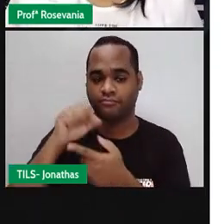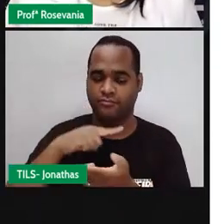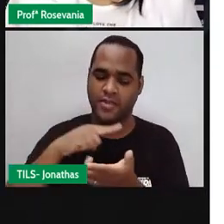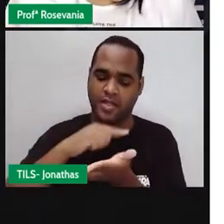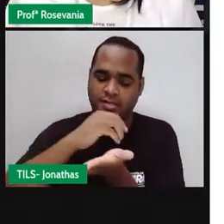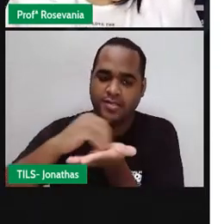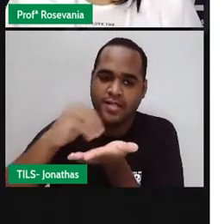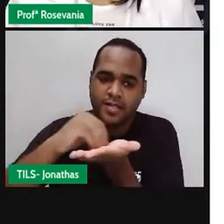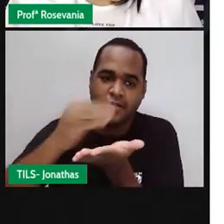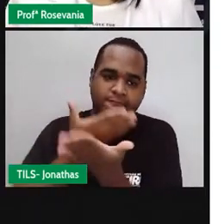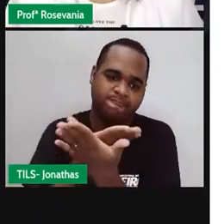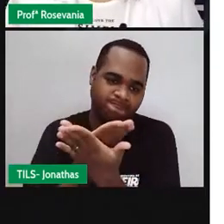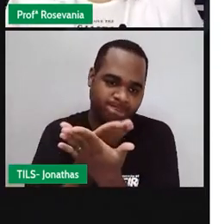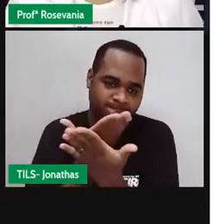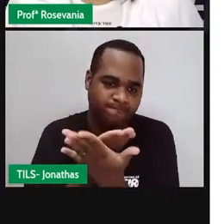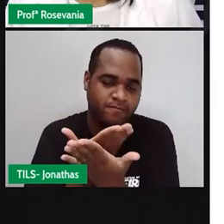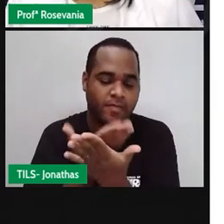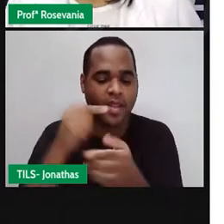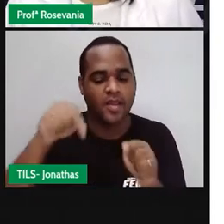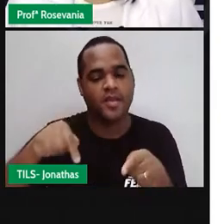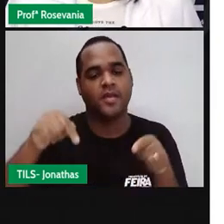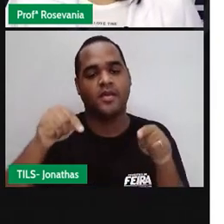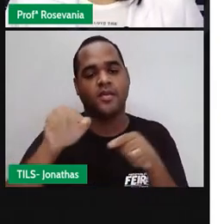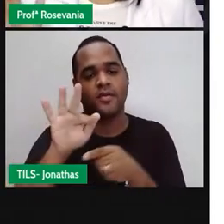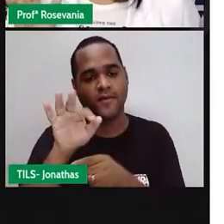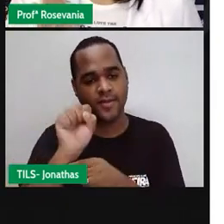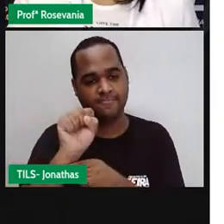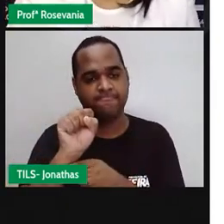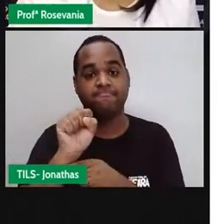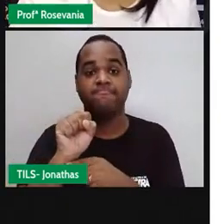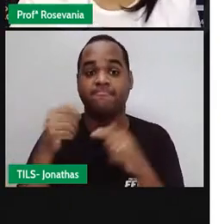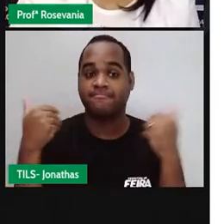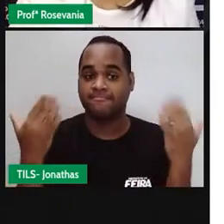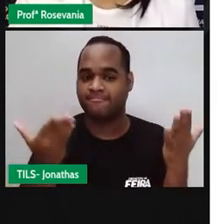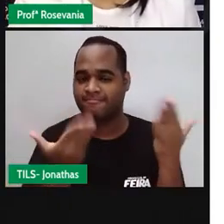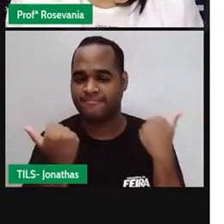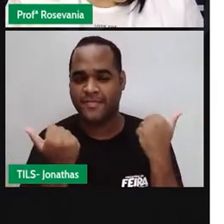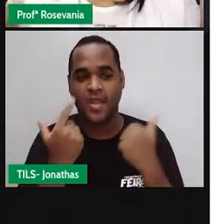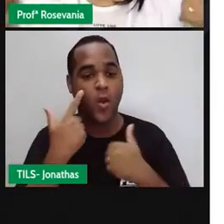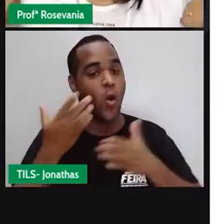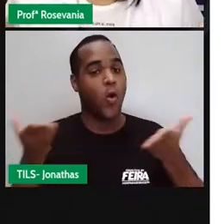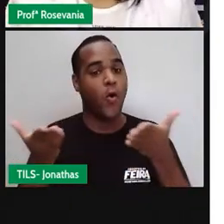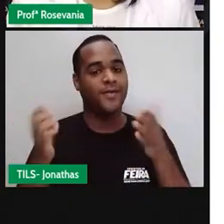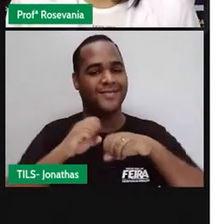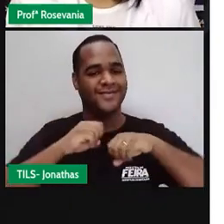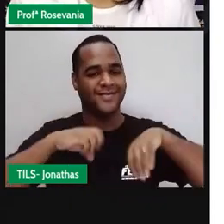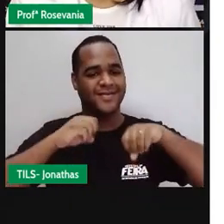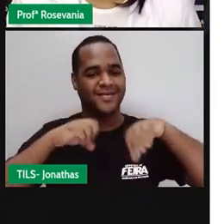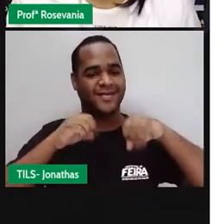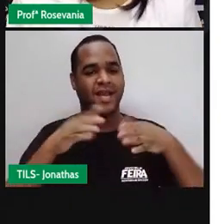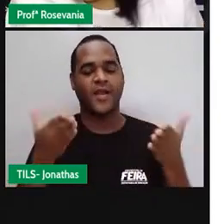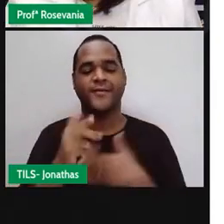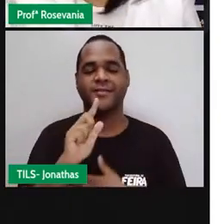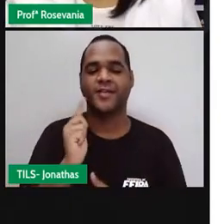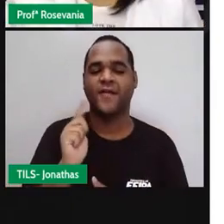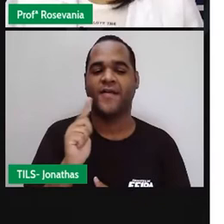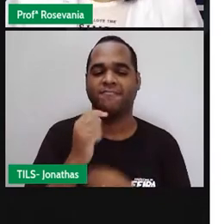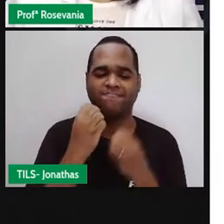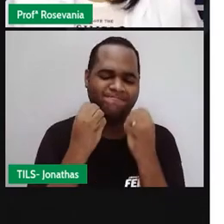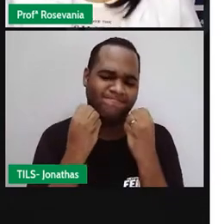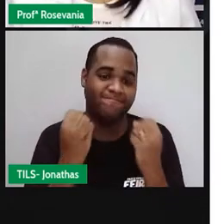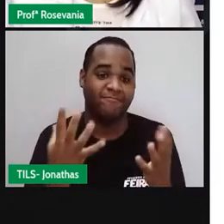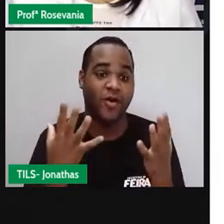Santana e da Secretaria de Educação do município. Então vamos lá para a nossa aula de hoje, mais uma aula de Geografia maravilhosa, né?